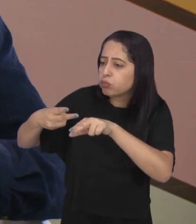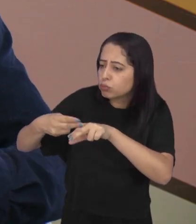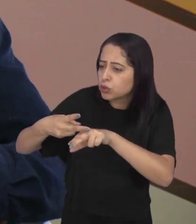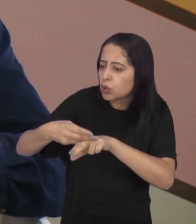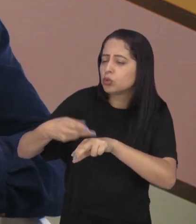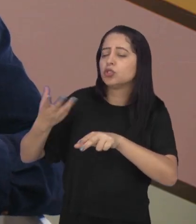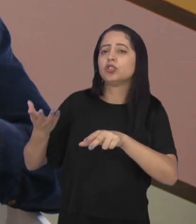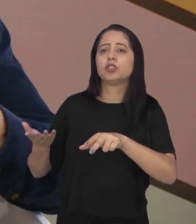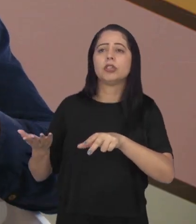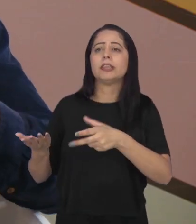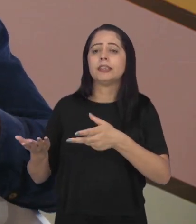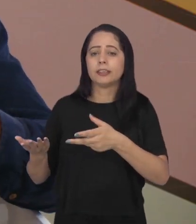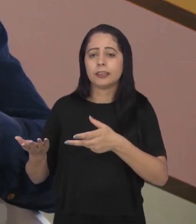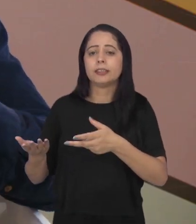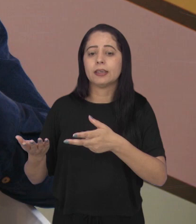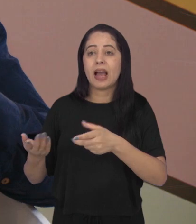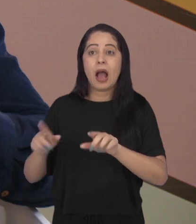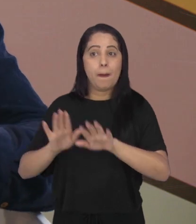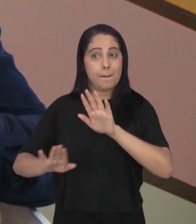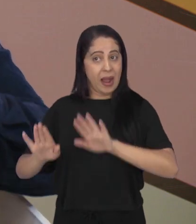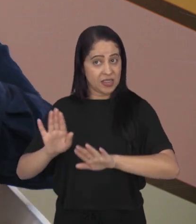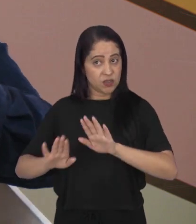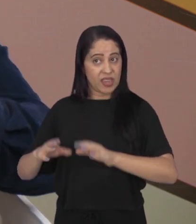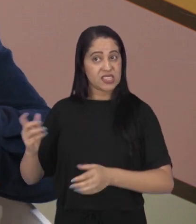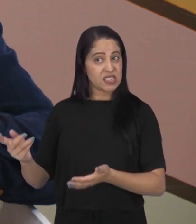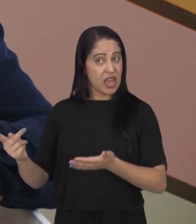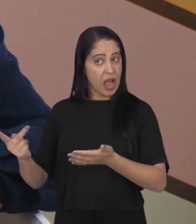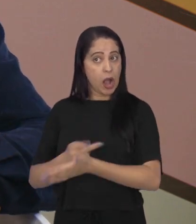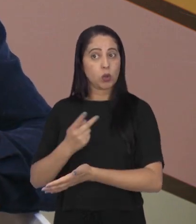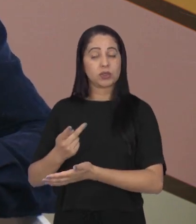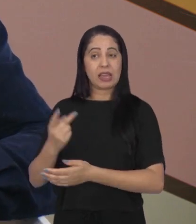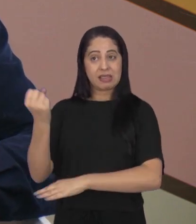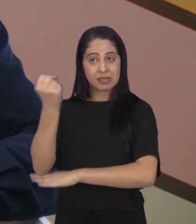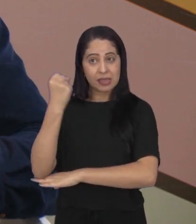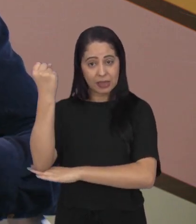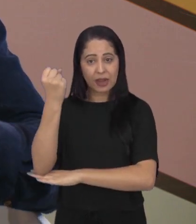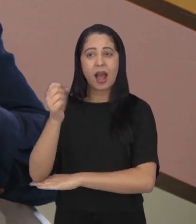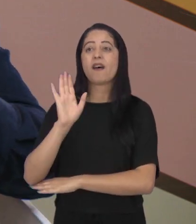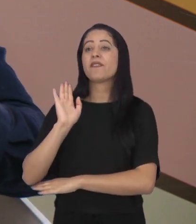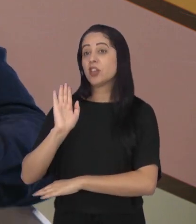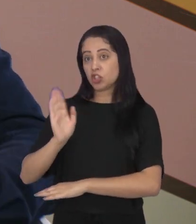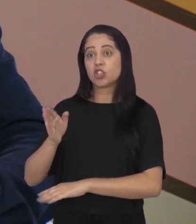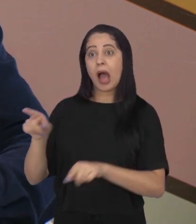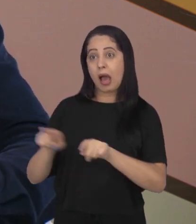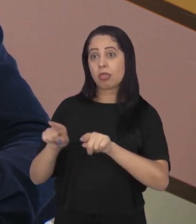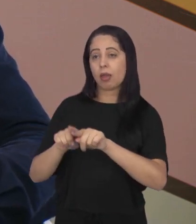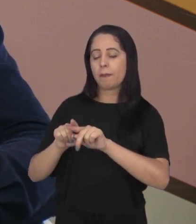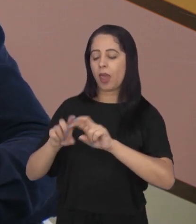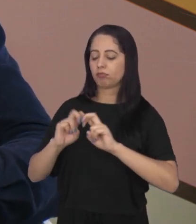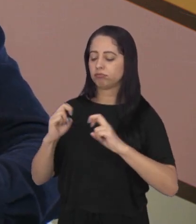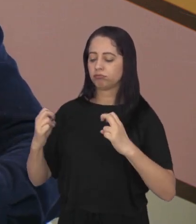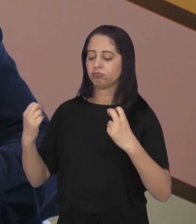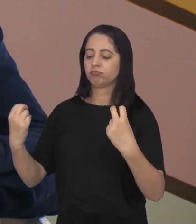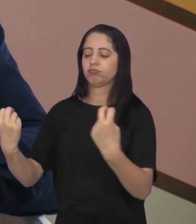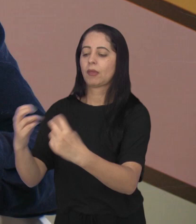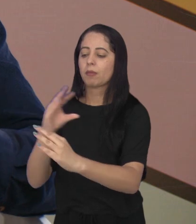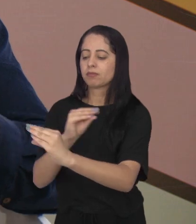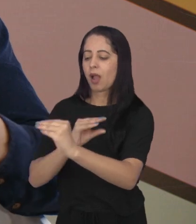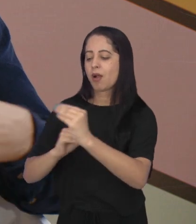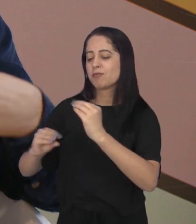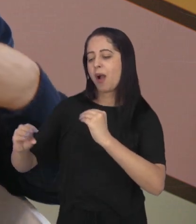específicos, em dias com muitos casos graves. Já fizemos dinâmicas em grupo, de forma